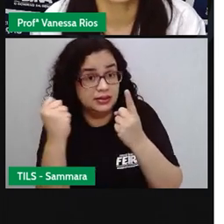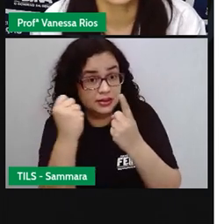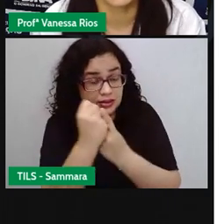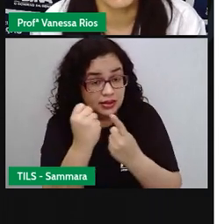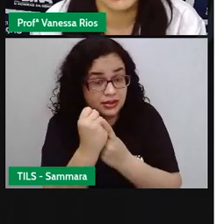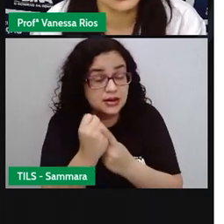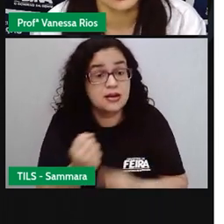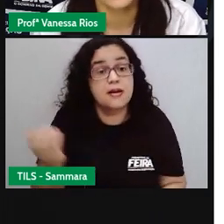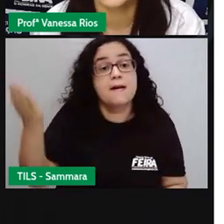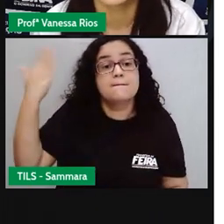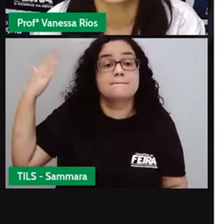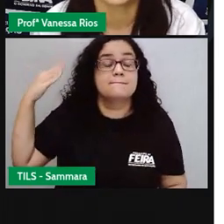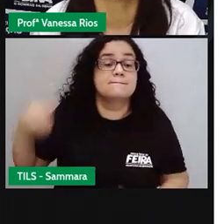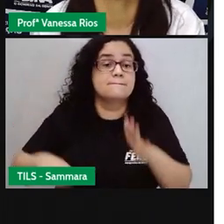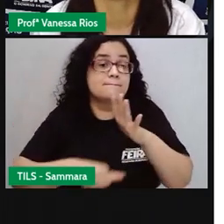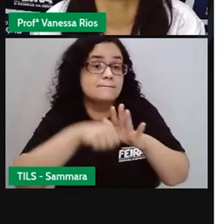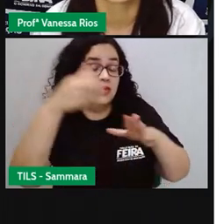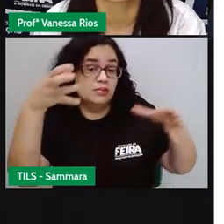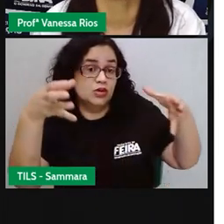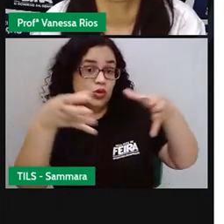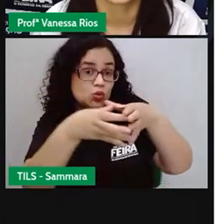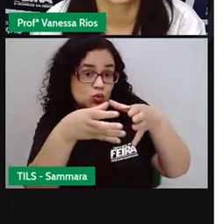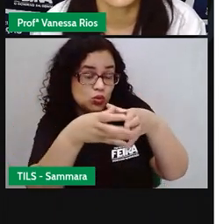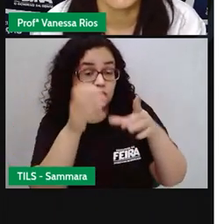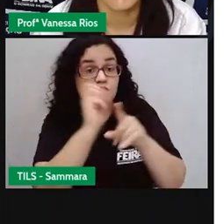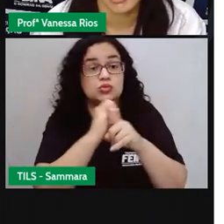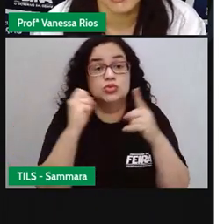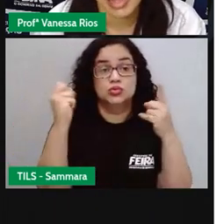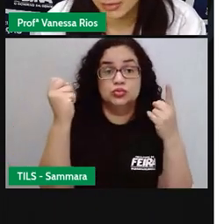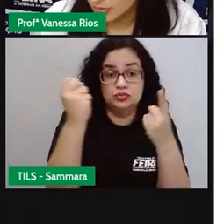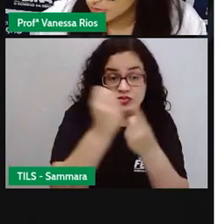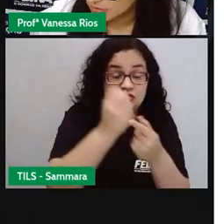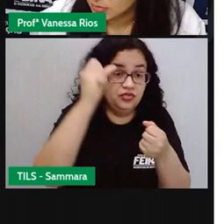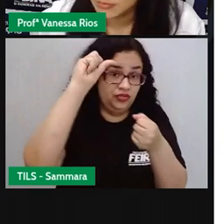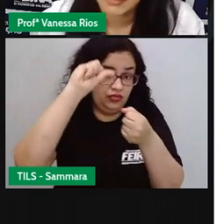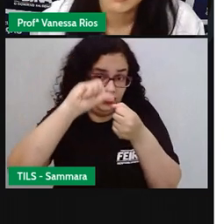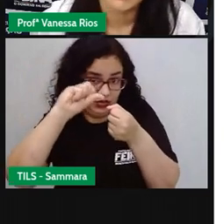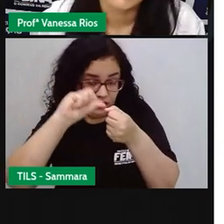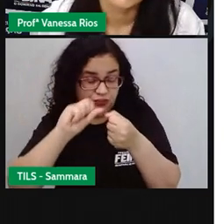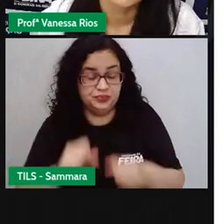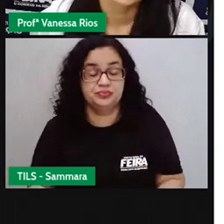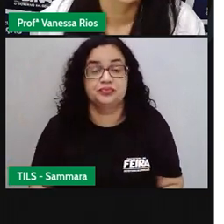desde que os primeiros grupos sociais começaram a ser formados.